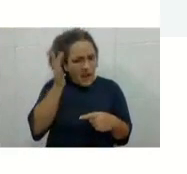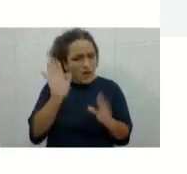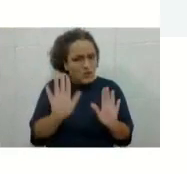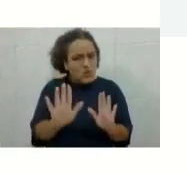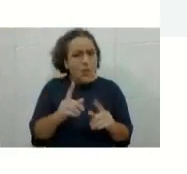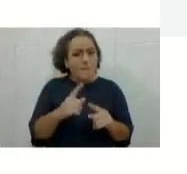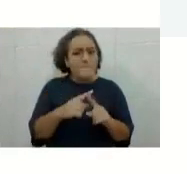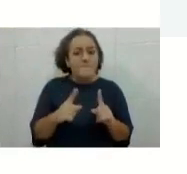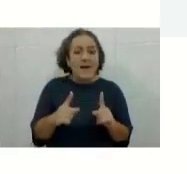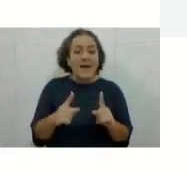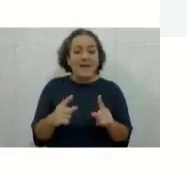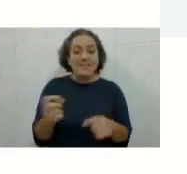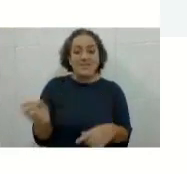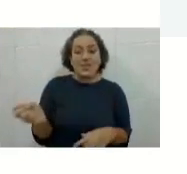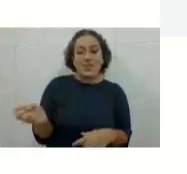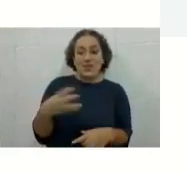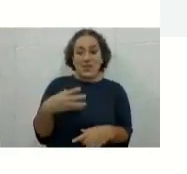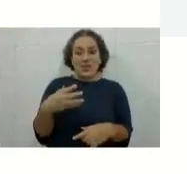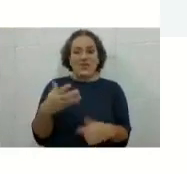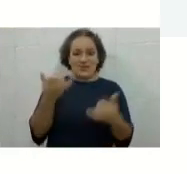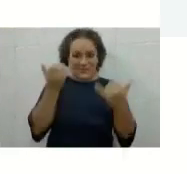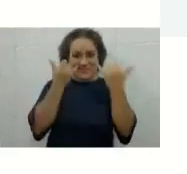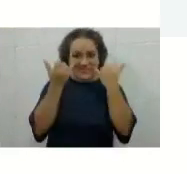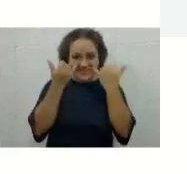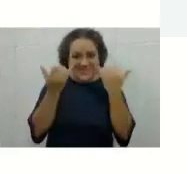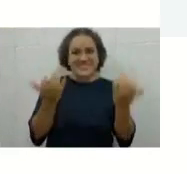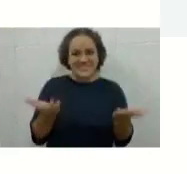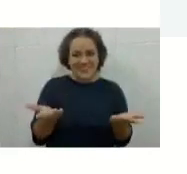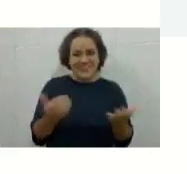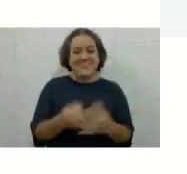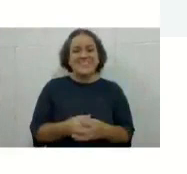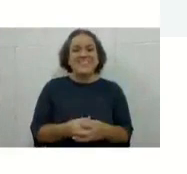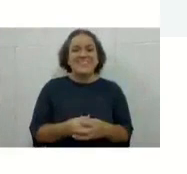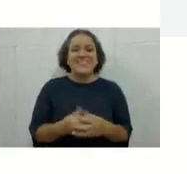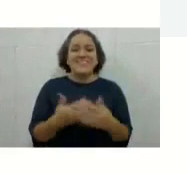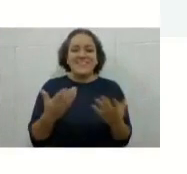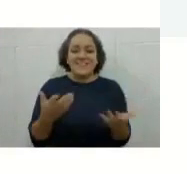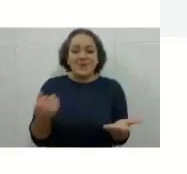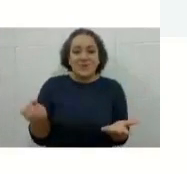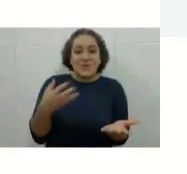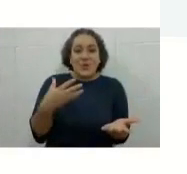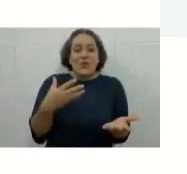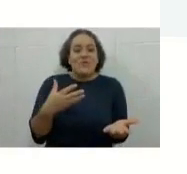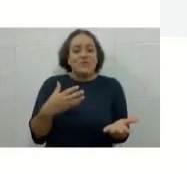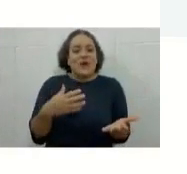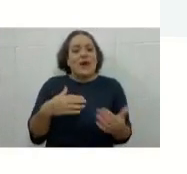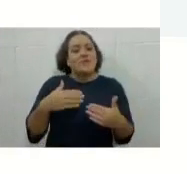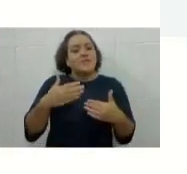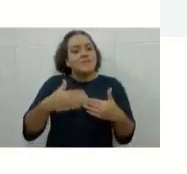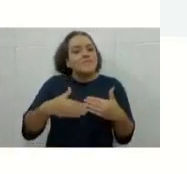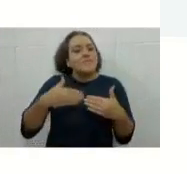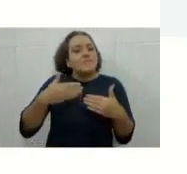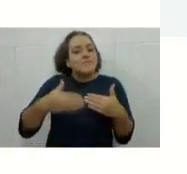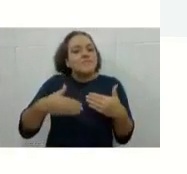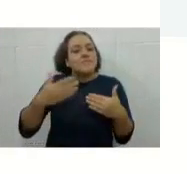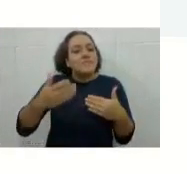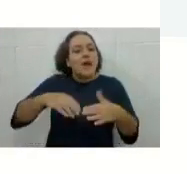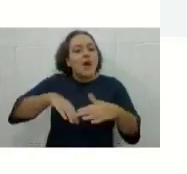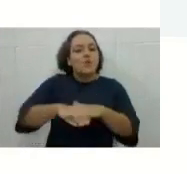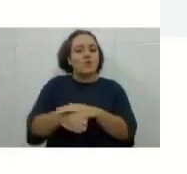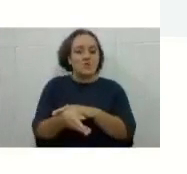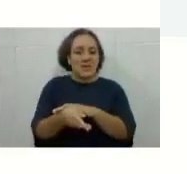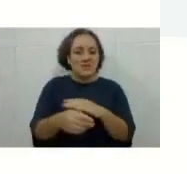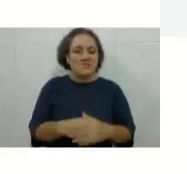agora, é novidade. Então, né, tudo que é novo, a gente leva um tempo aí para se adaptar. Então, todos